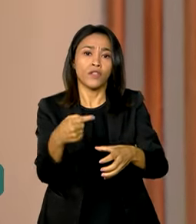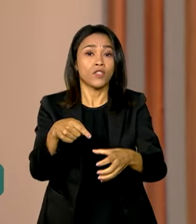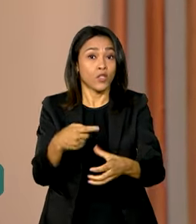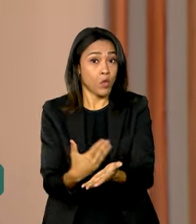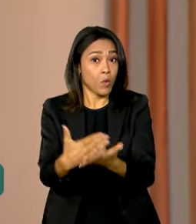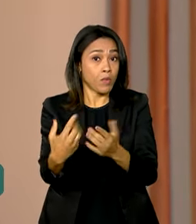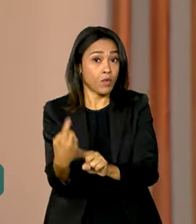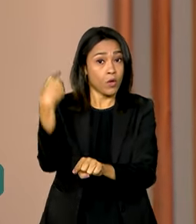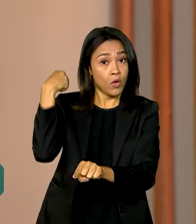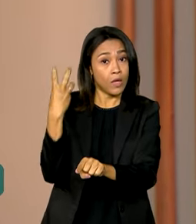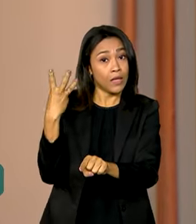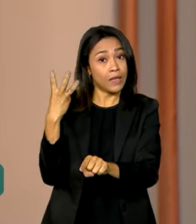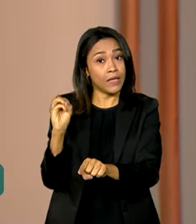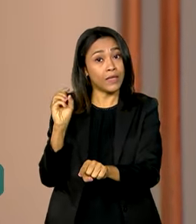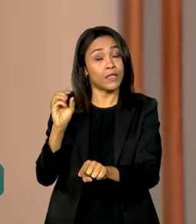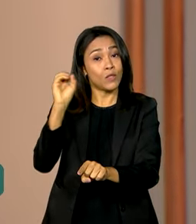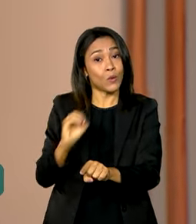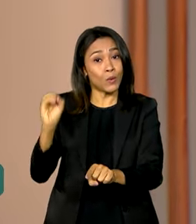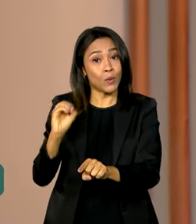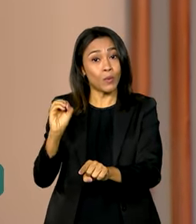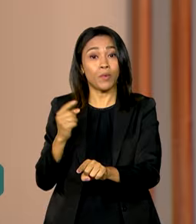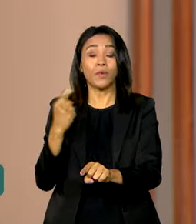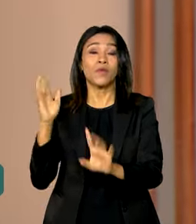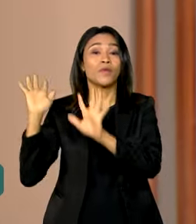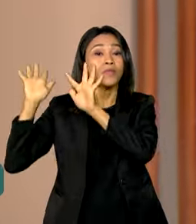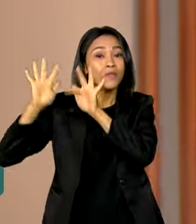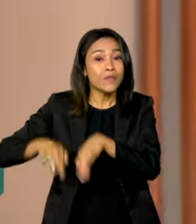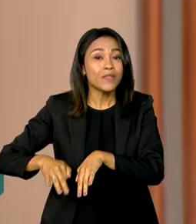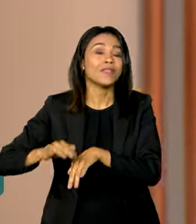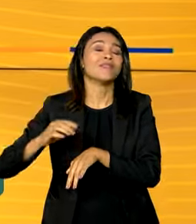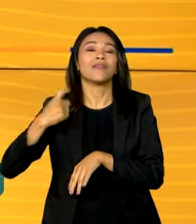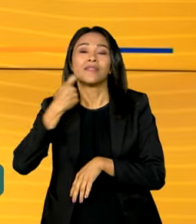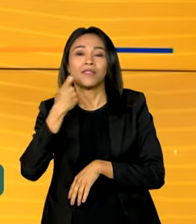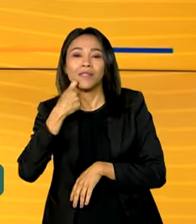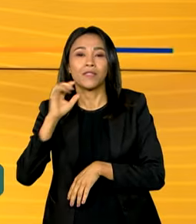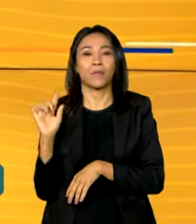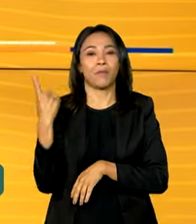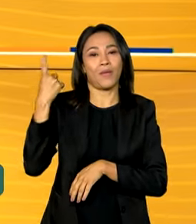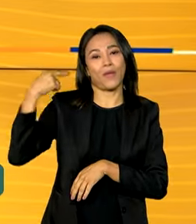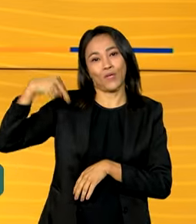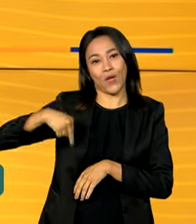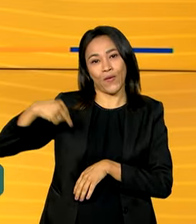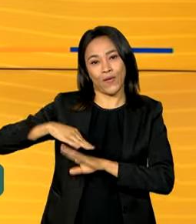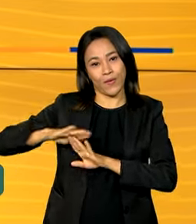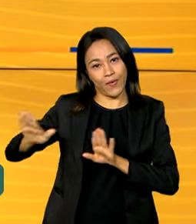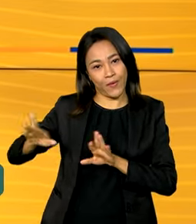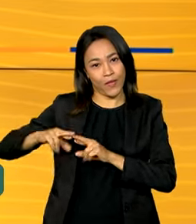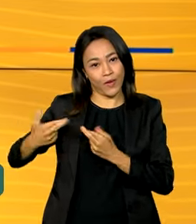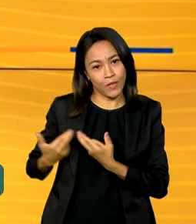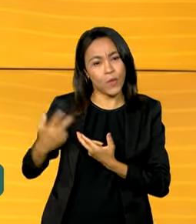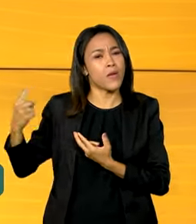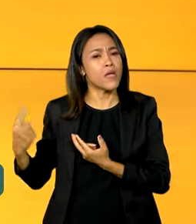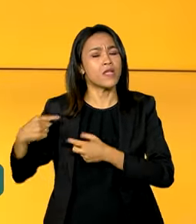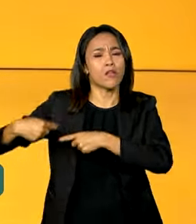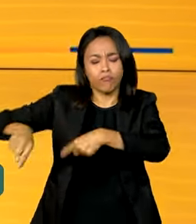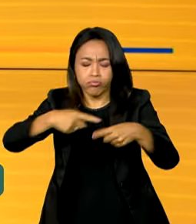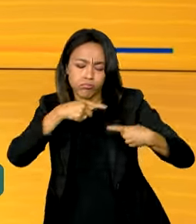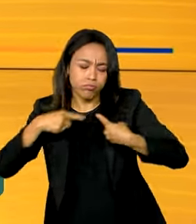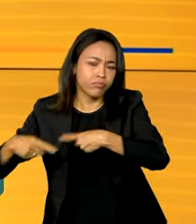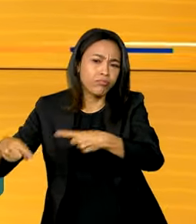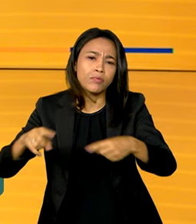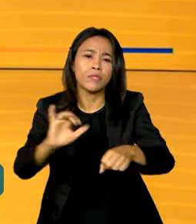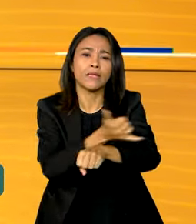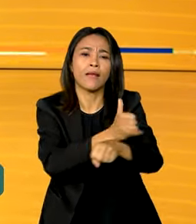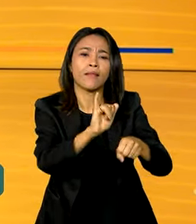30 de outubro, terminou na sexta-feira, 1º de novembro. Líderes das nações debateram estratégias para diminuir